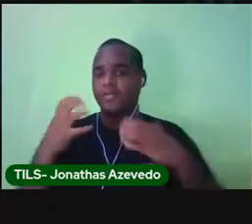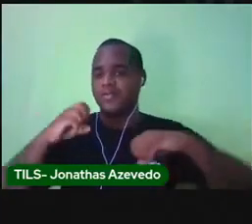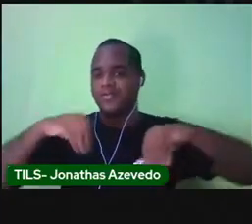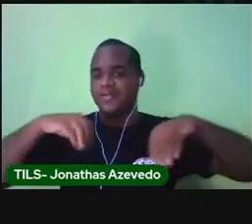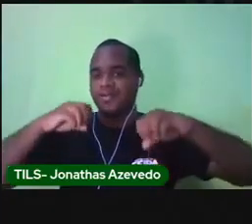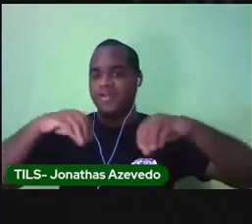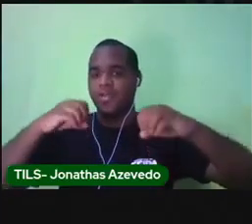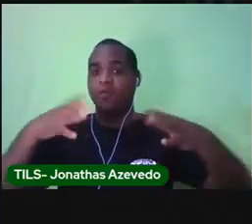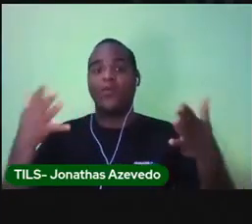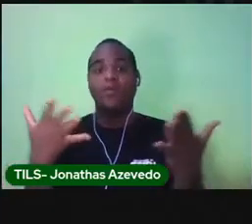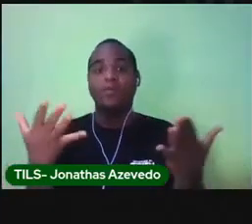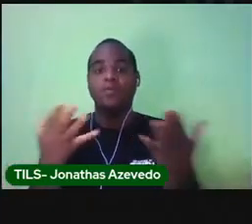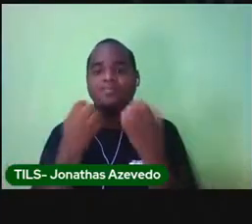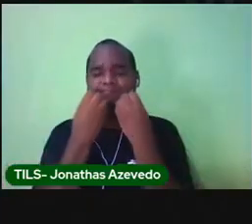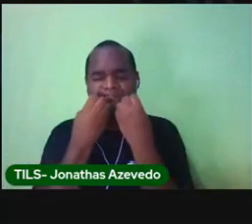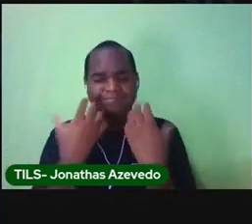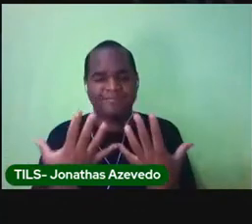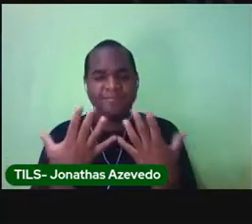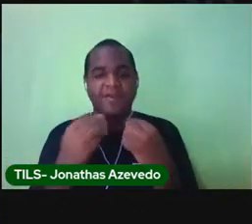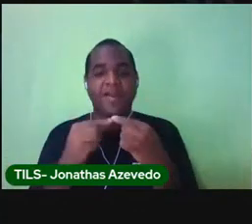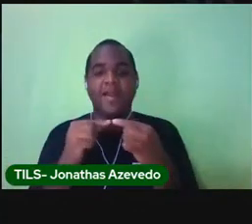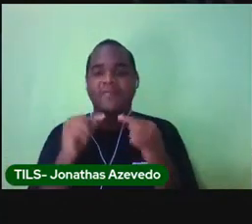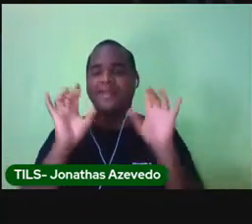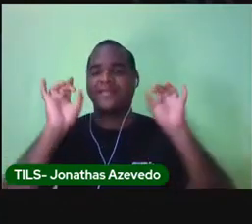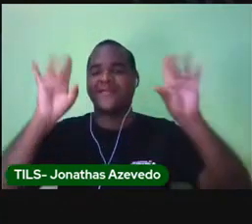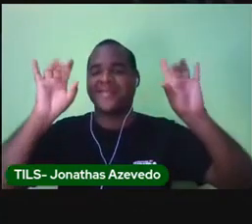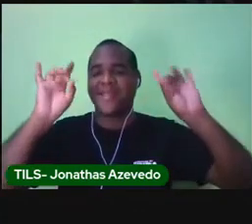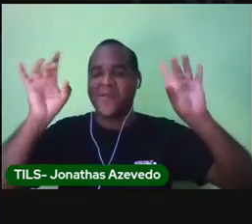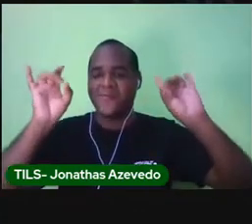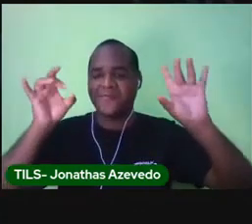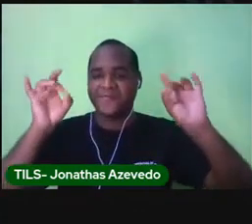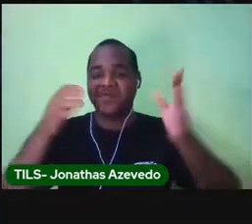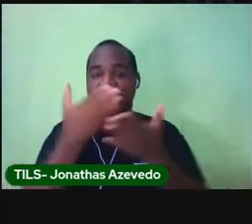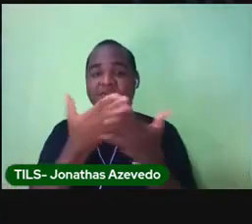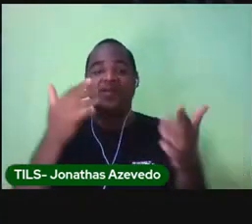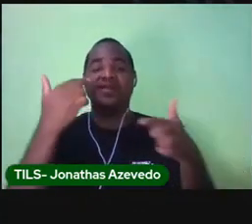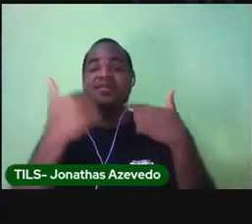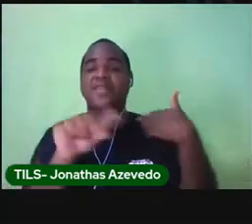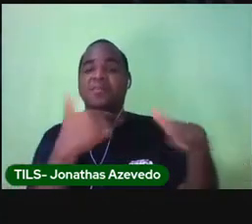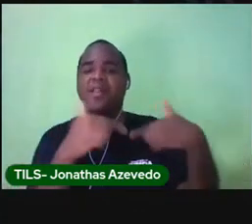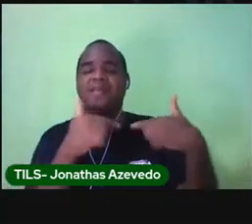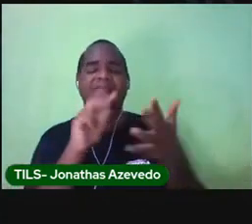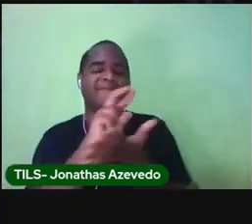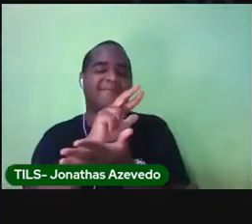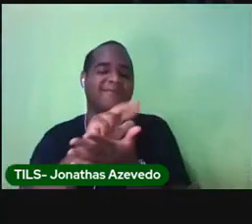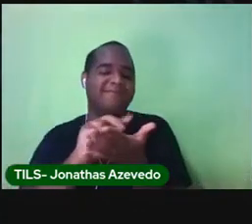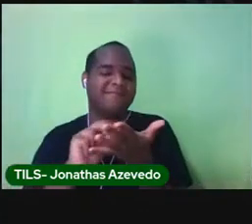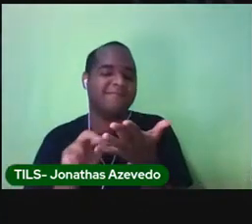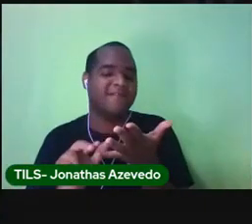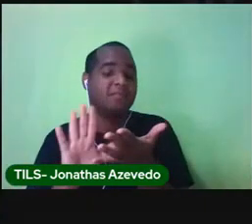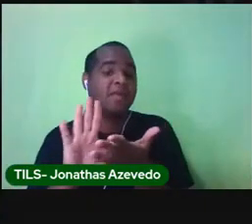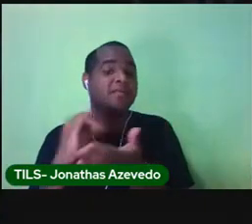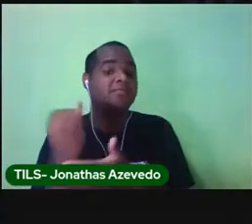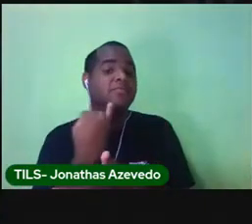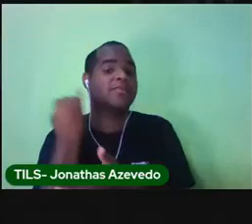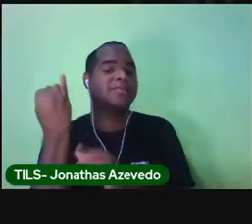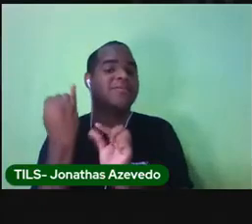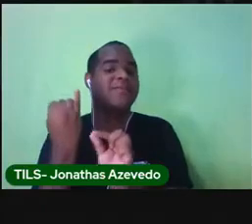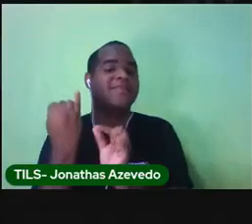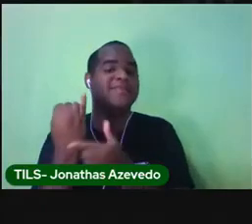hoje vai ser uma aula especial. Nós vamos trabalhar muitas coisas, mas o que é mais importante.